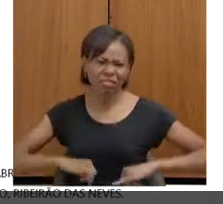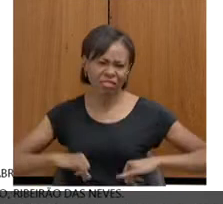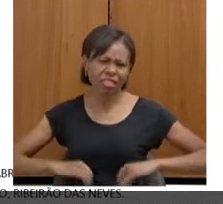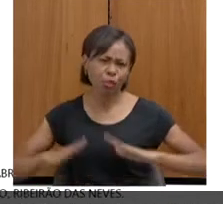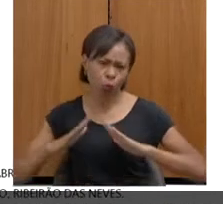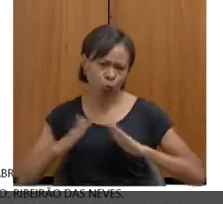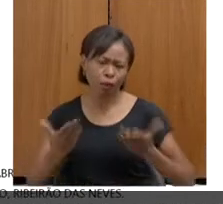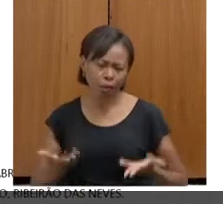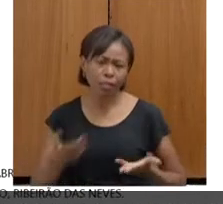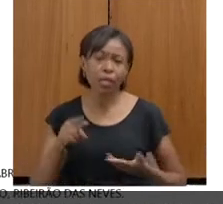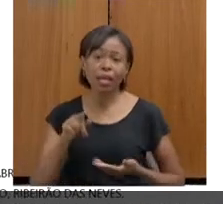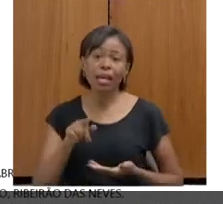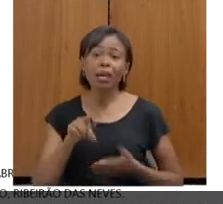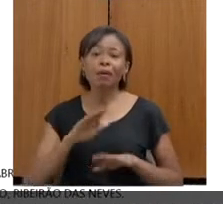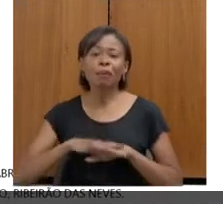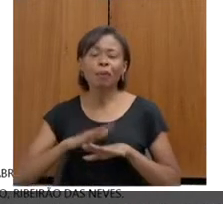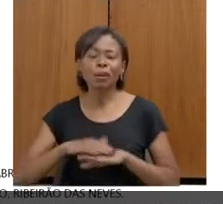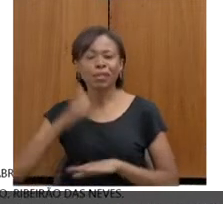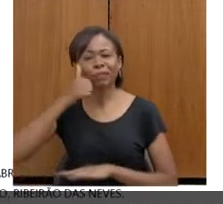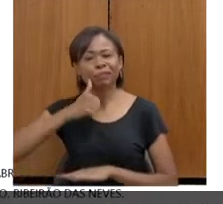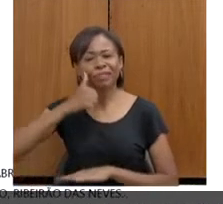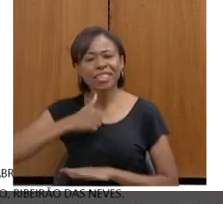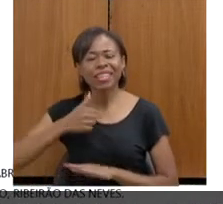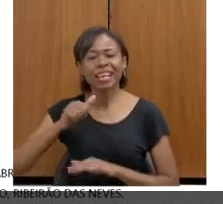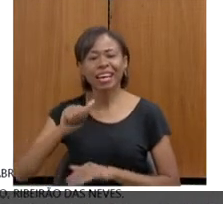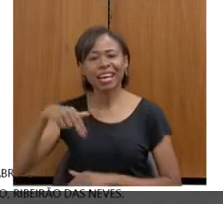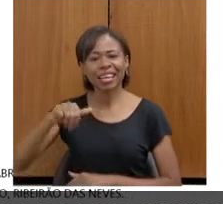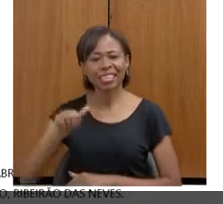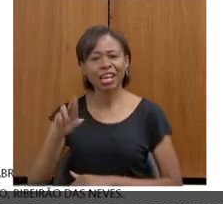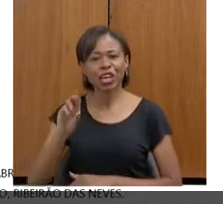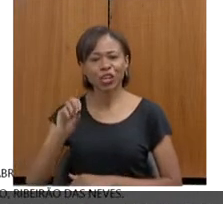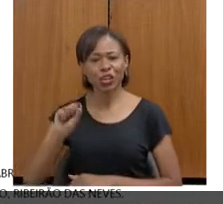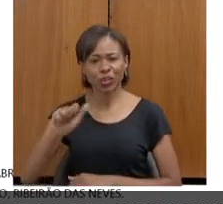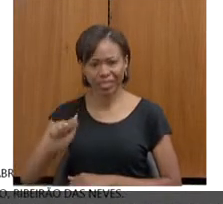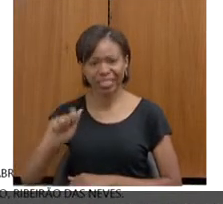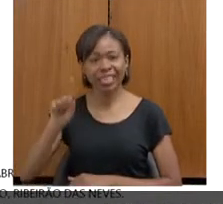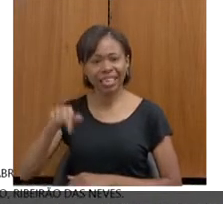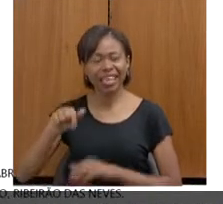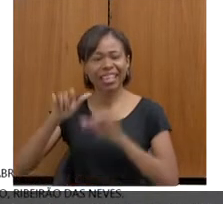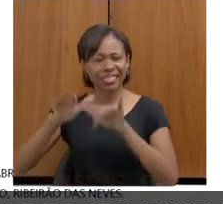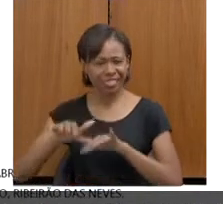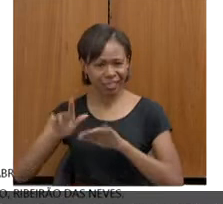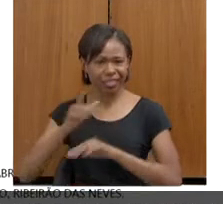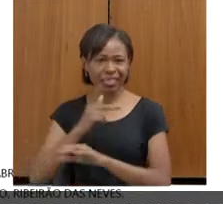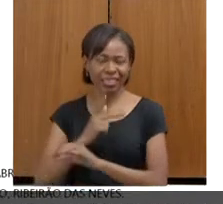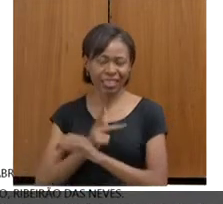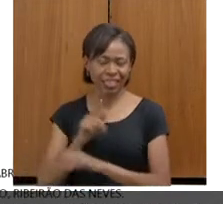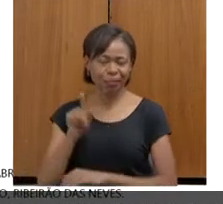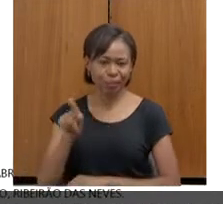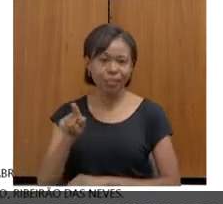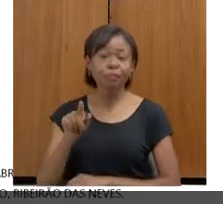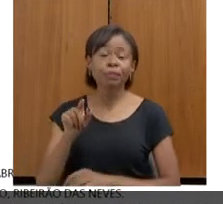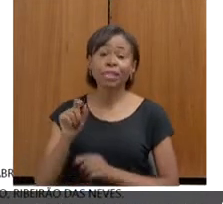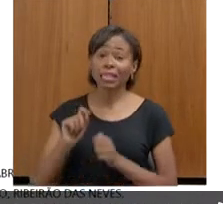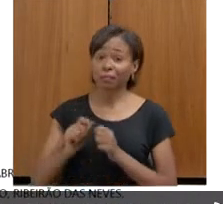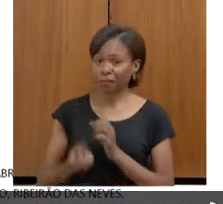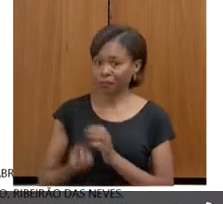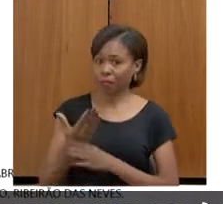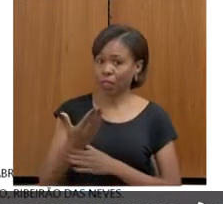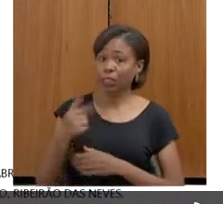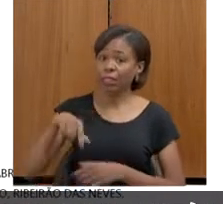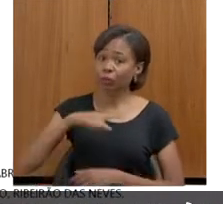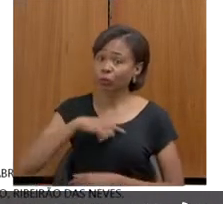escrivã, Ana Rosa. E ele tem sido também... Nós estamos tentando ampliá-lo